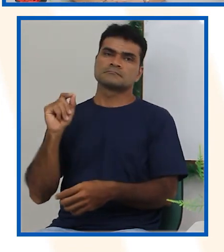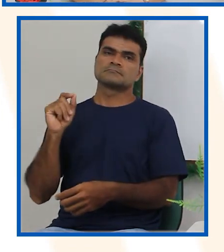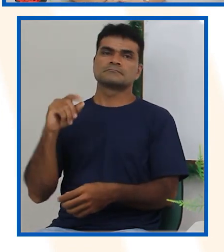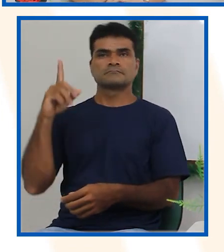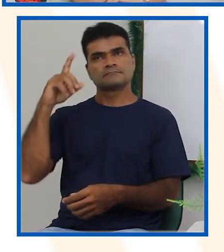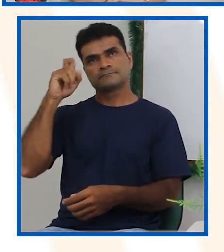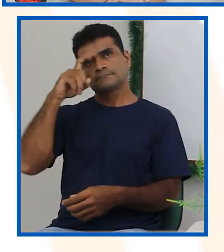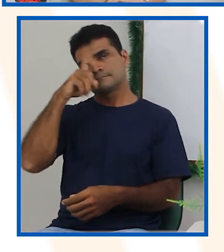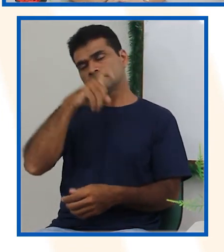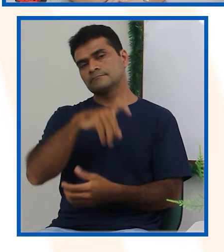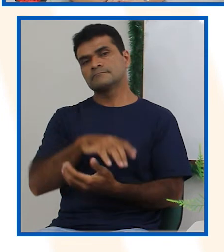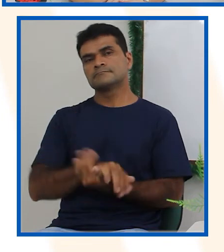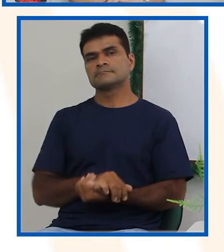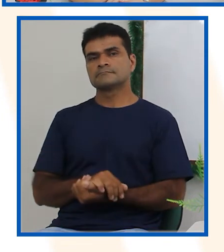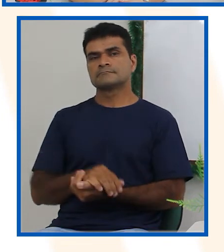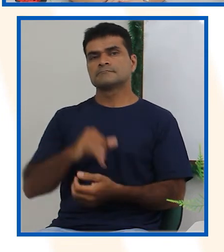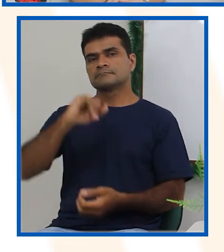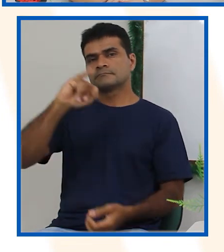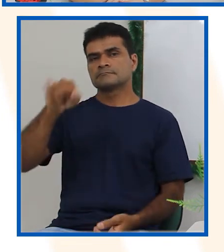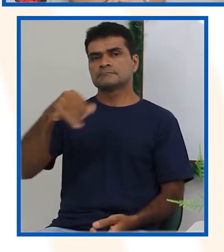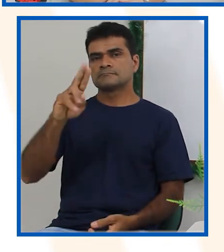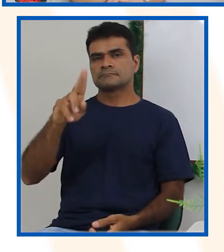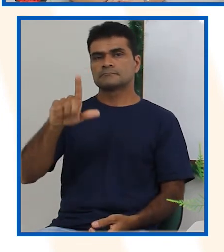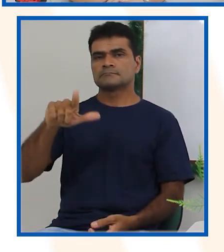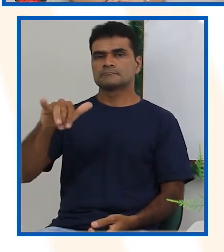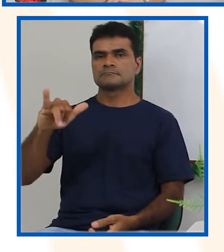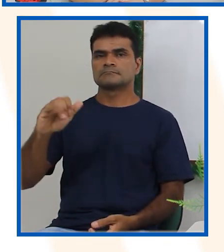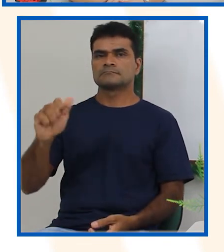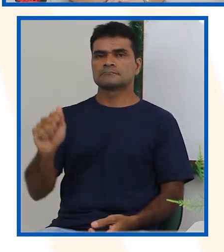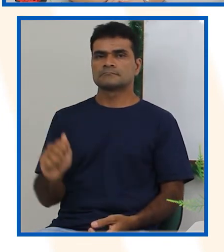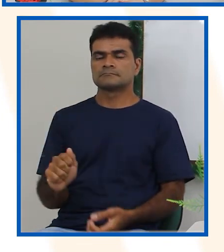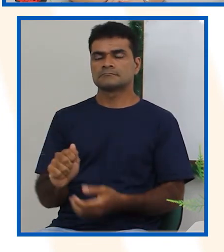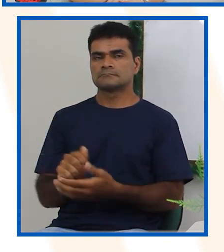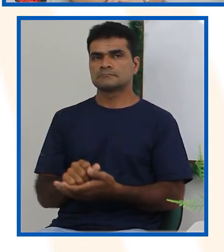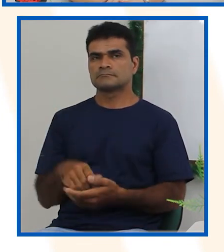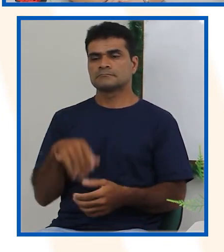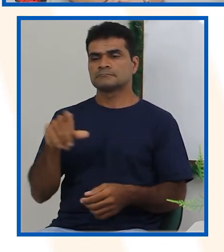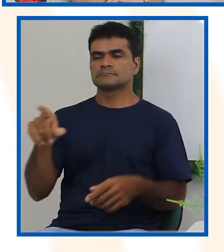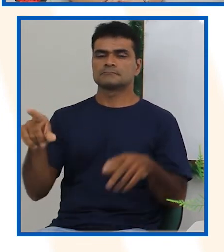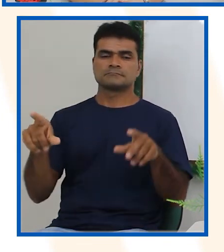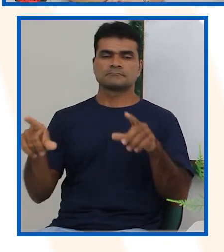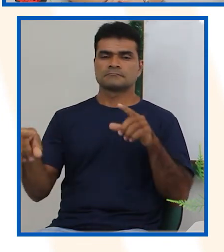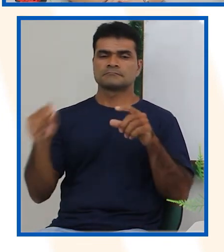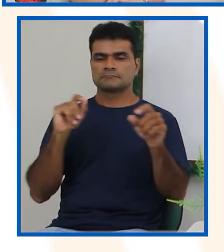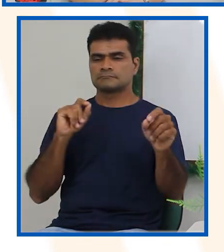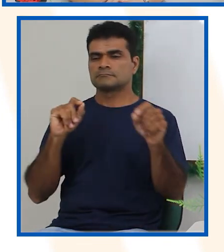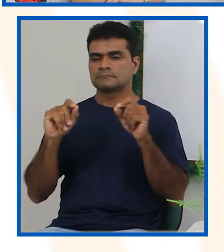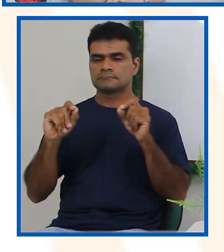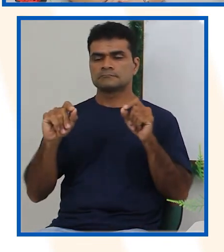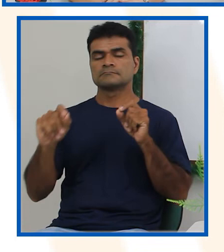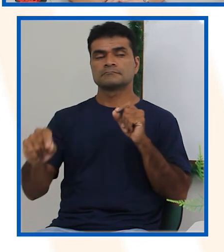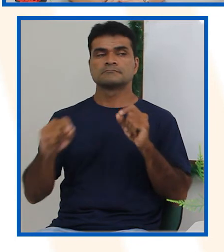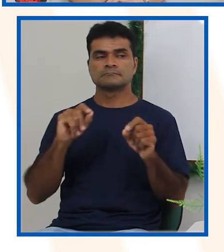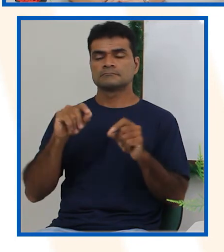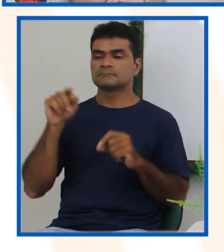Então, Júlia é a primeira a sortear o grupo. Qual a opção é mais improvável que ela tire?